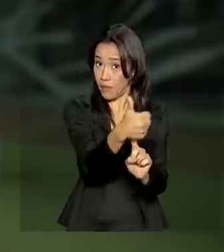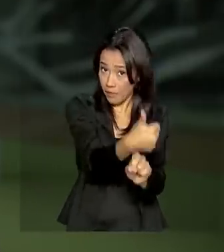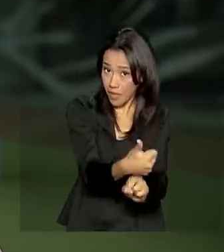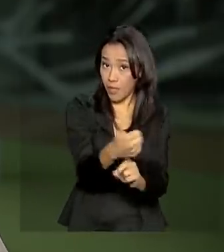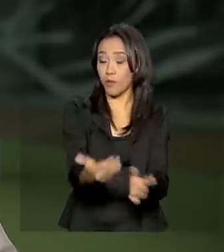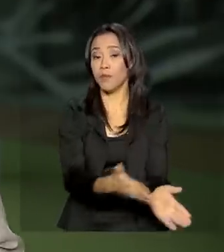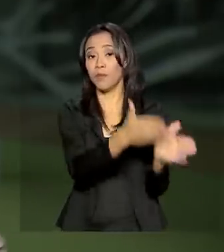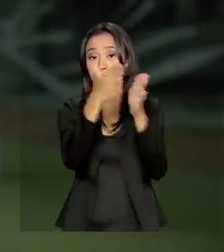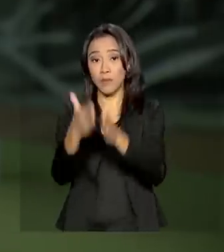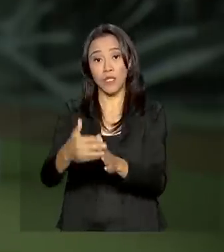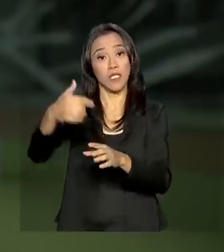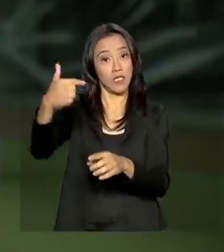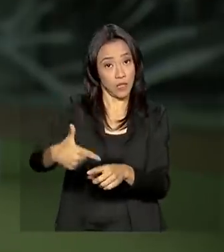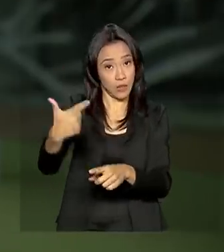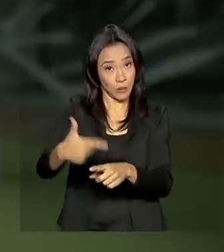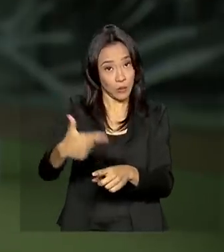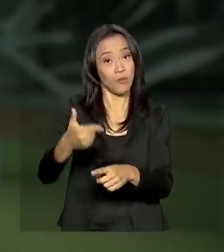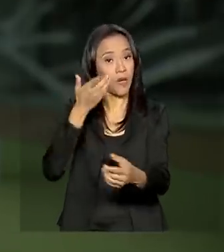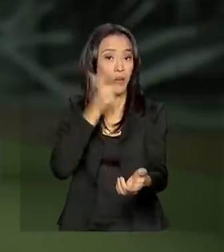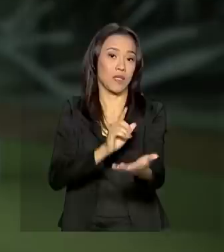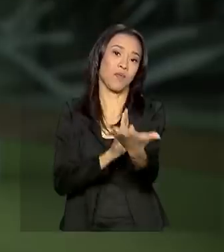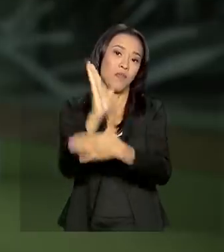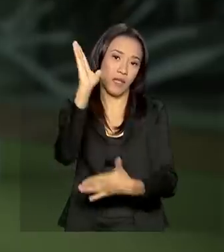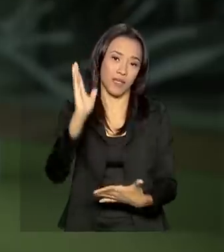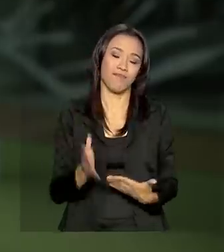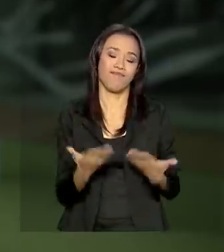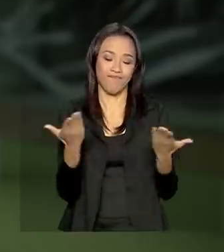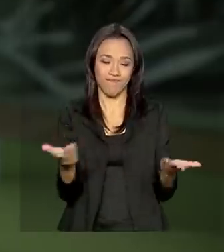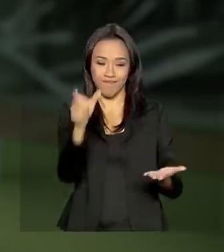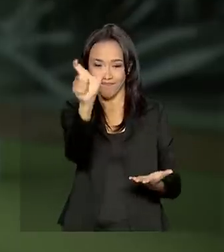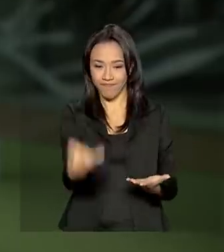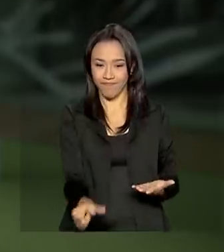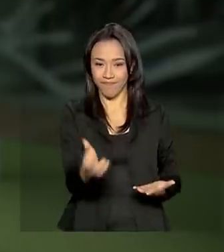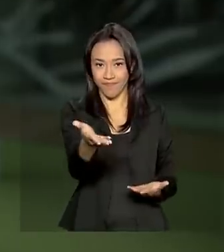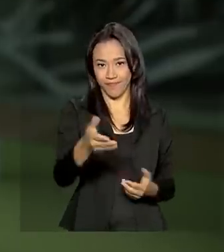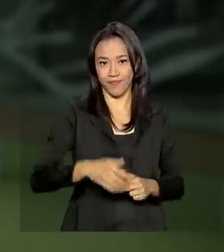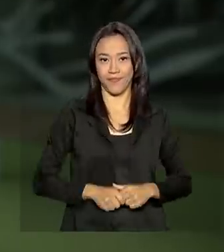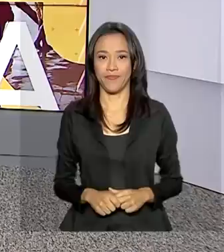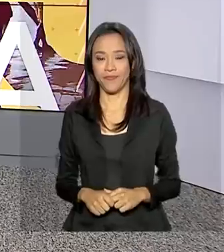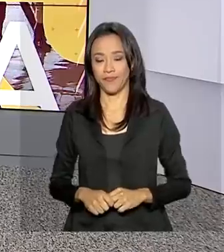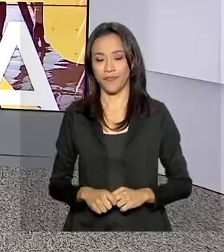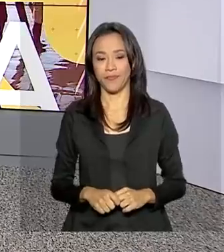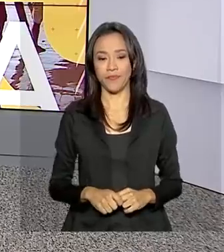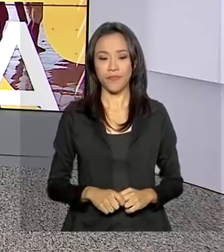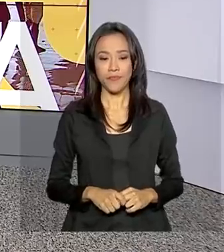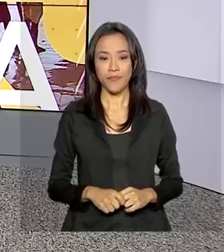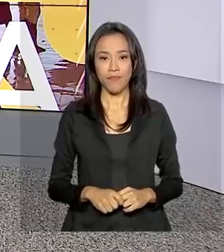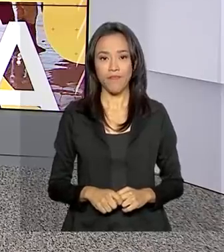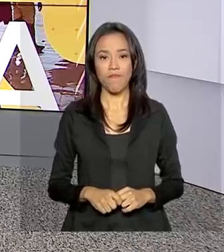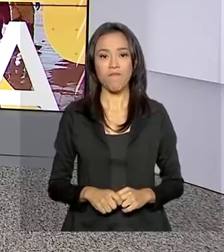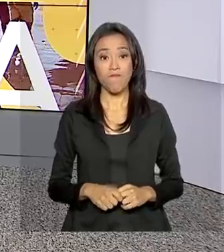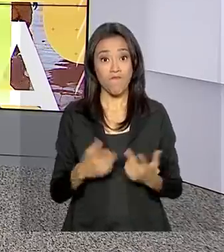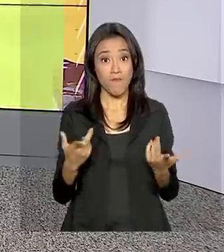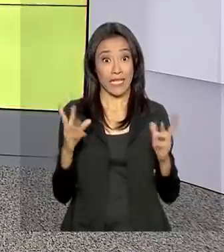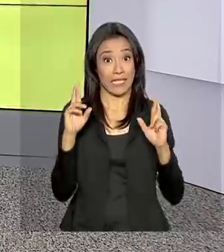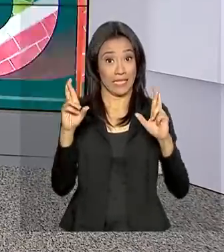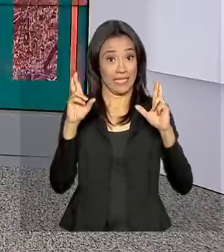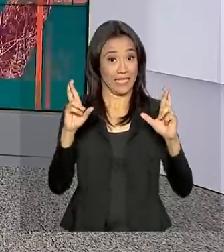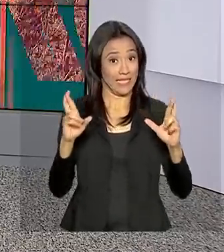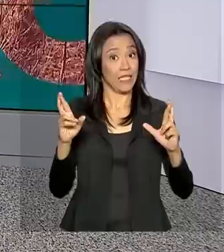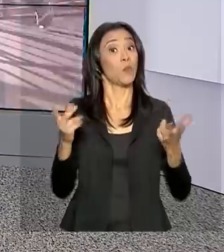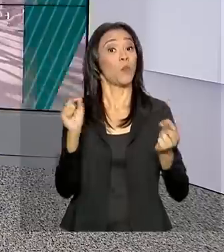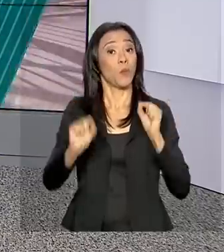e em segundo turno para ser aprovada. Mariana Jungmann para o Brasil em Dia. E a expectativa do